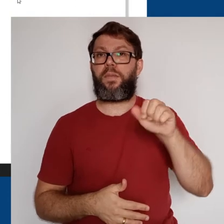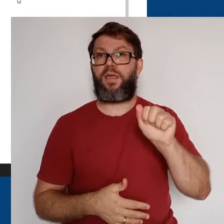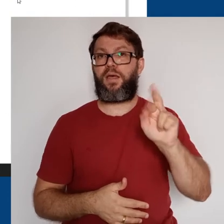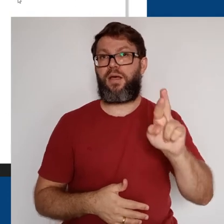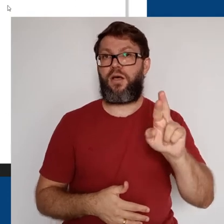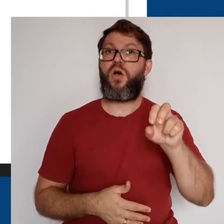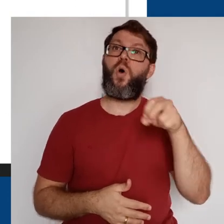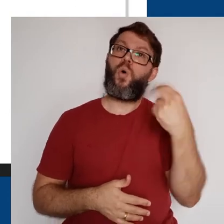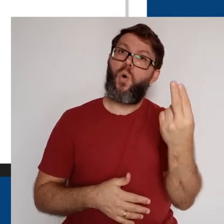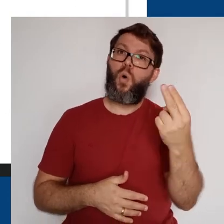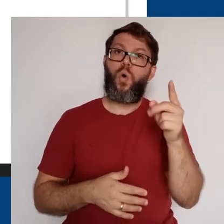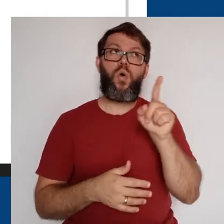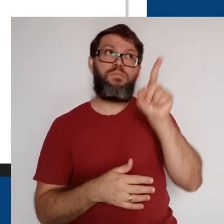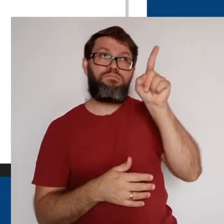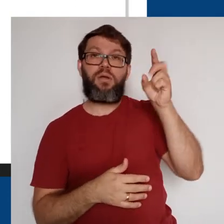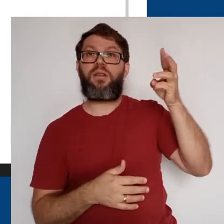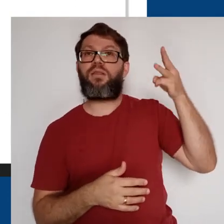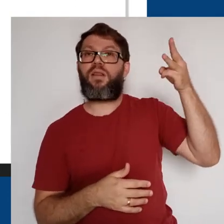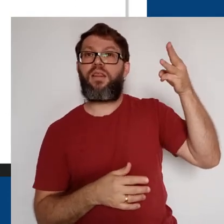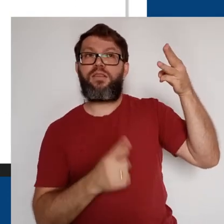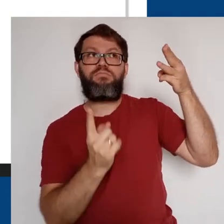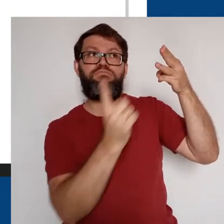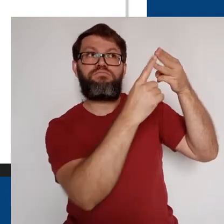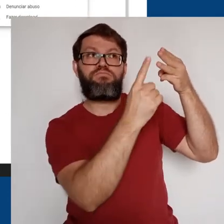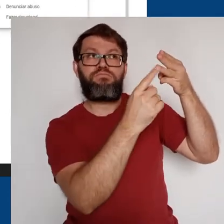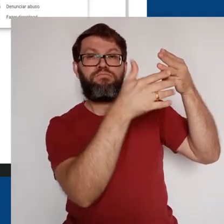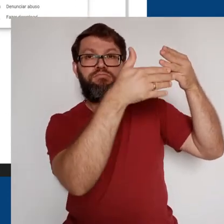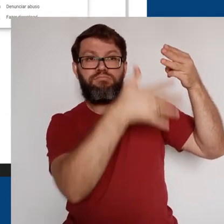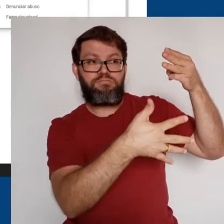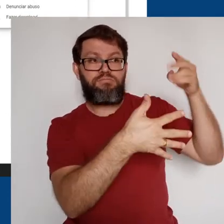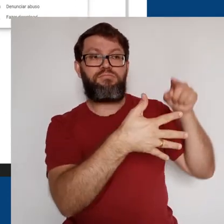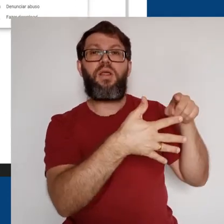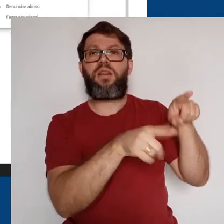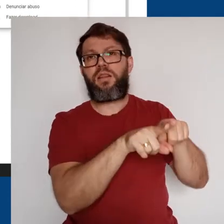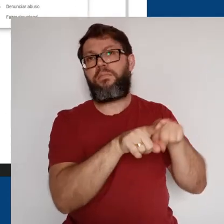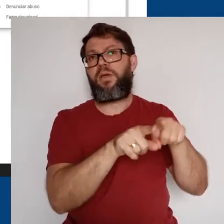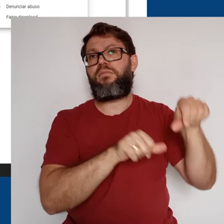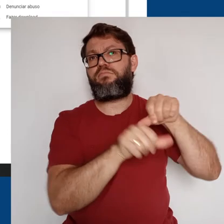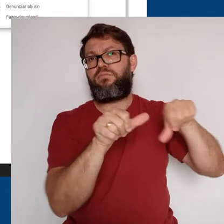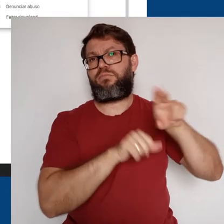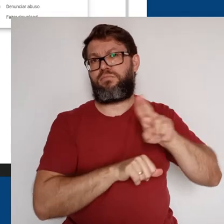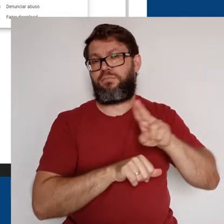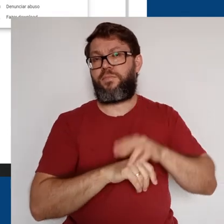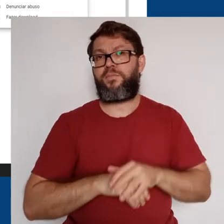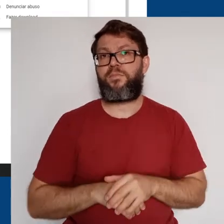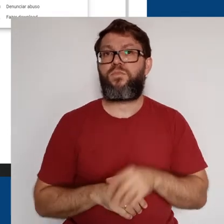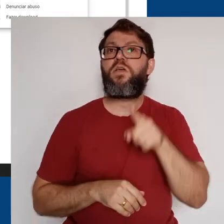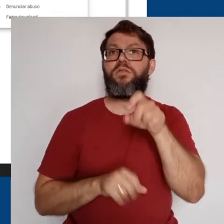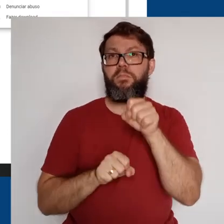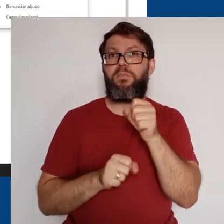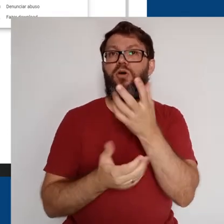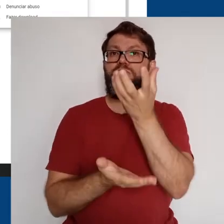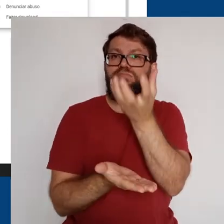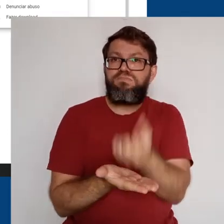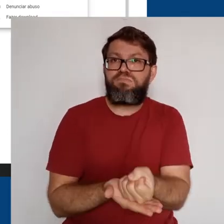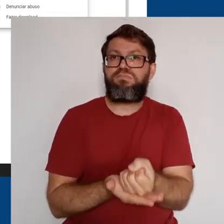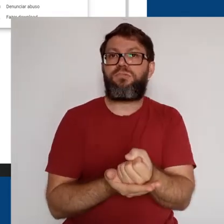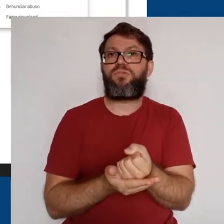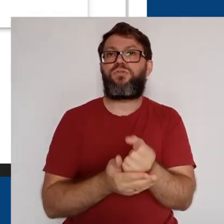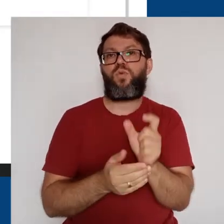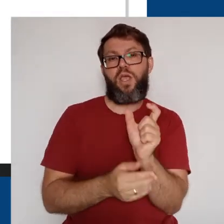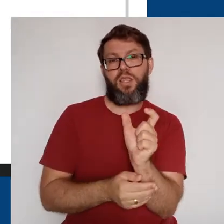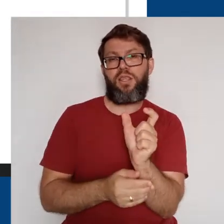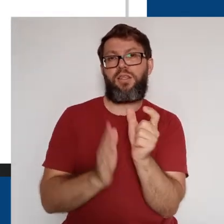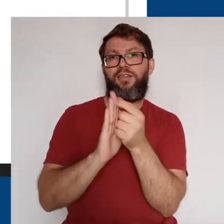clicando nos três pontos no canto superior direito e também escolhendo Renomear. Você pode fazer o download desse